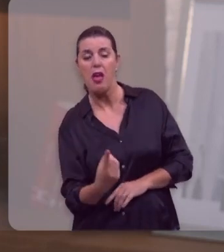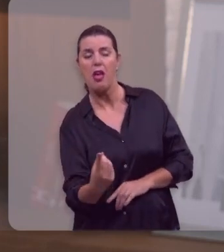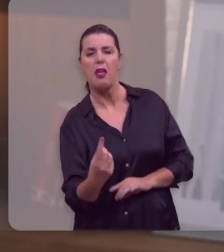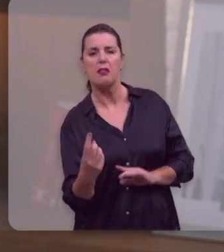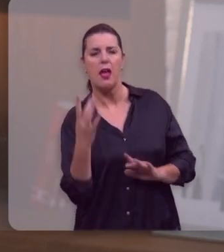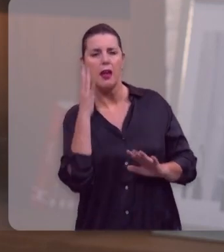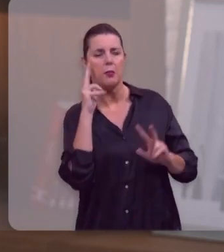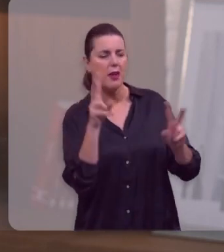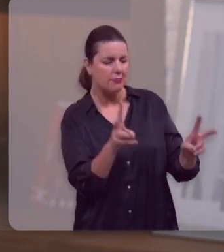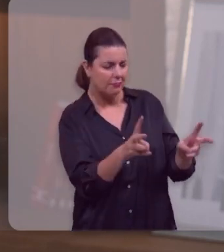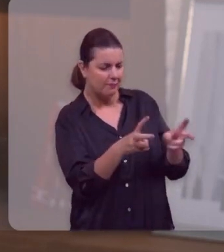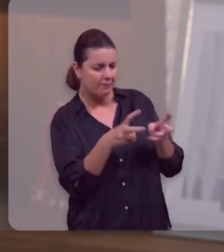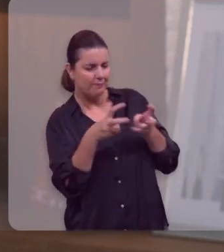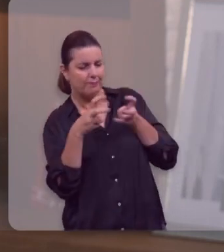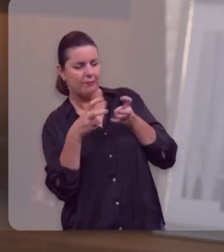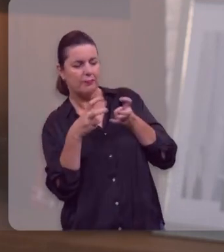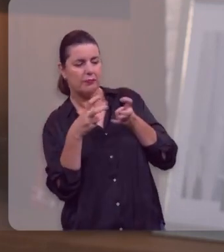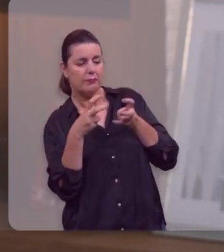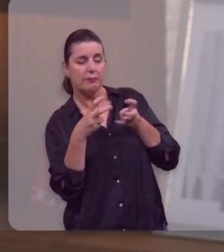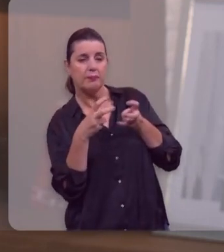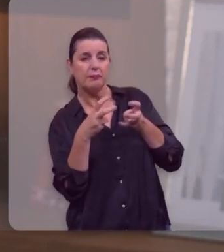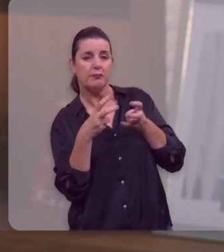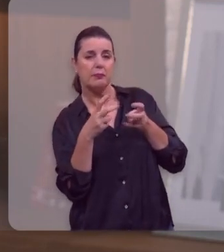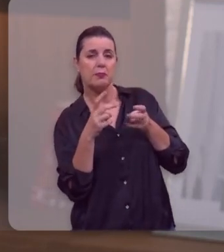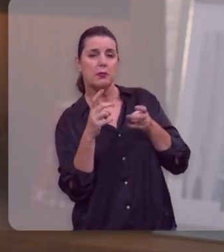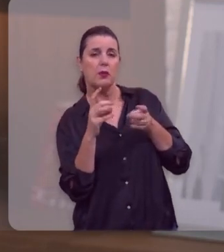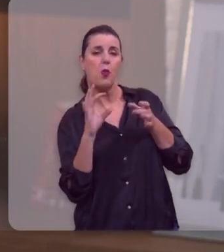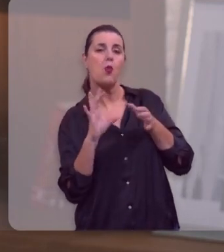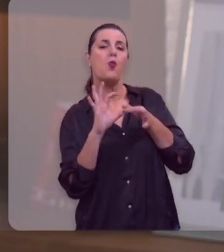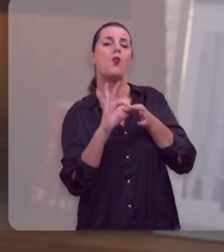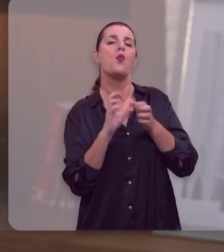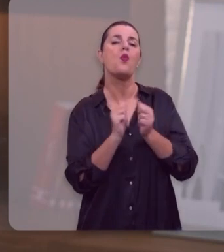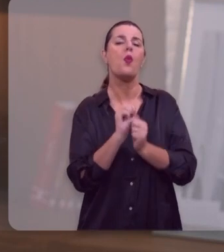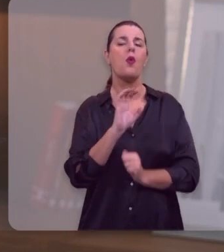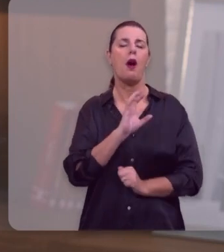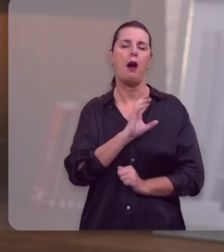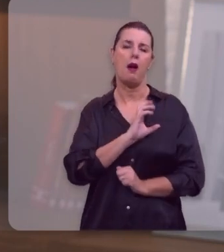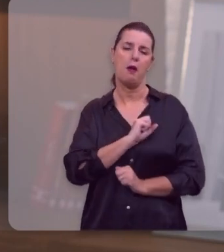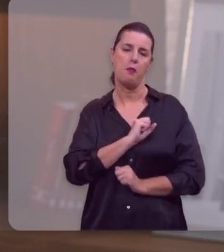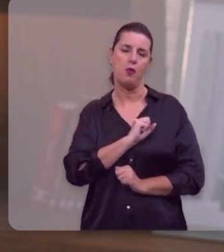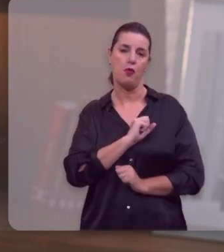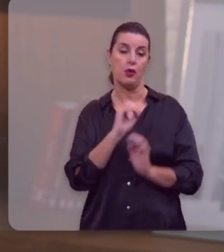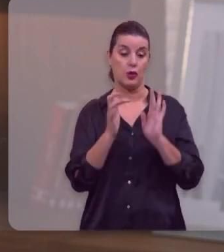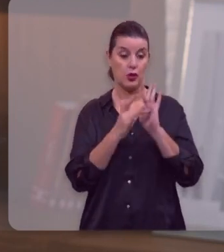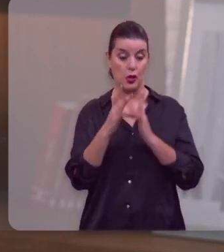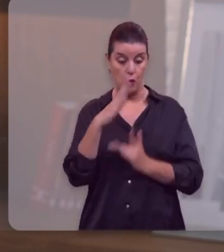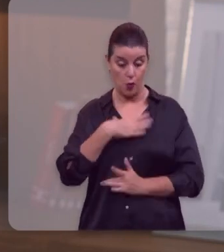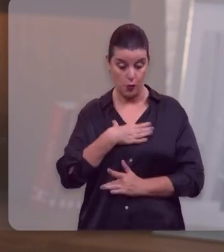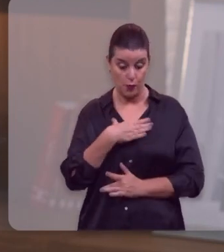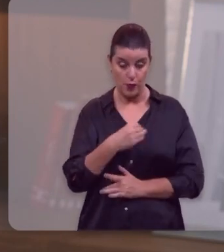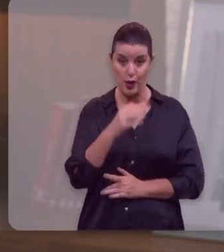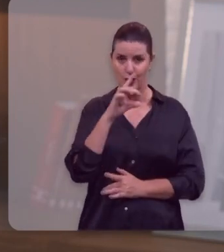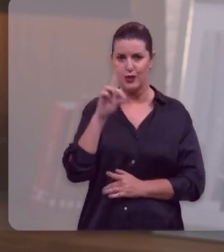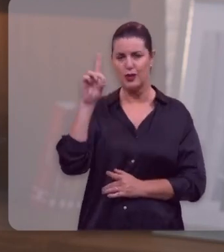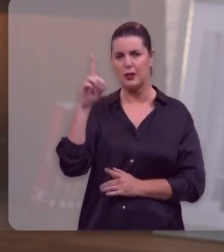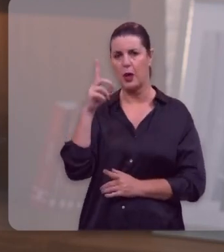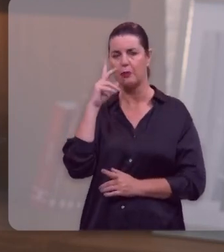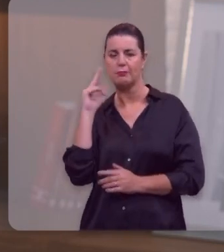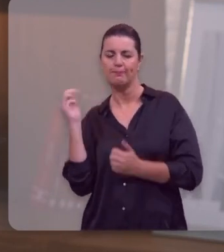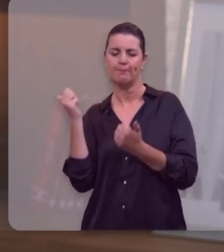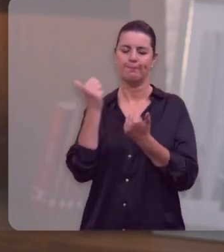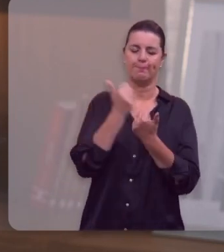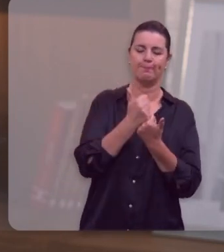atraiu para si com cordas de amor. E Jesus, o Filho de Deus, assumiu o nosso lugar,